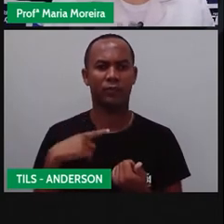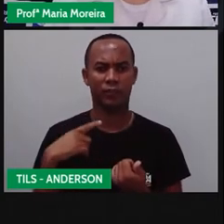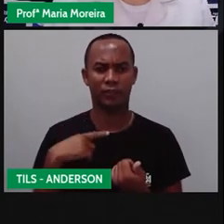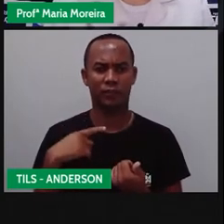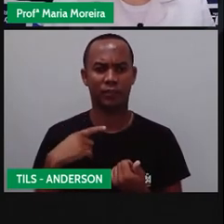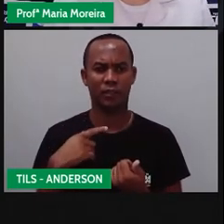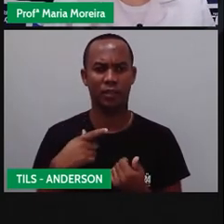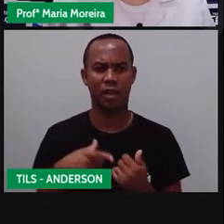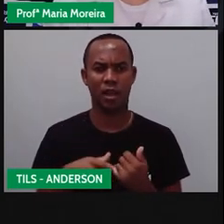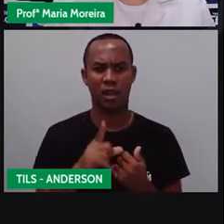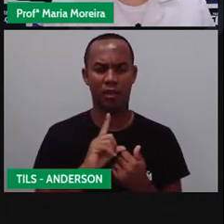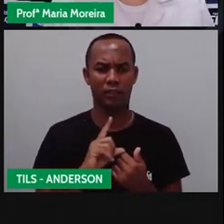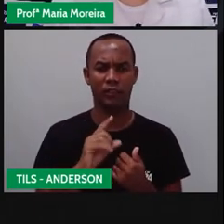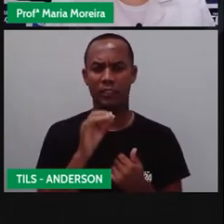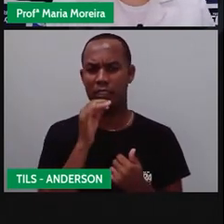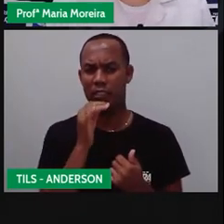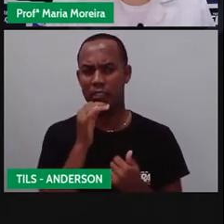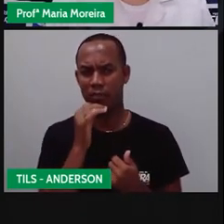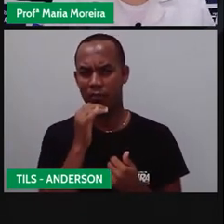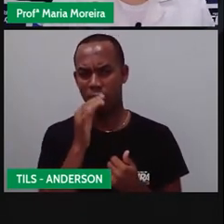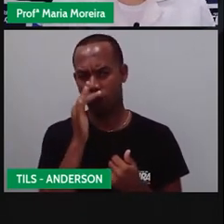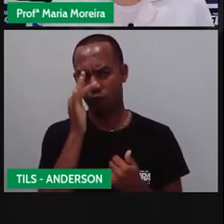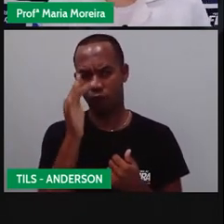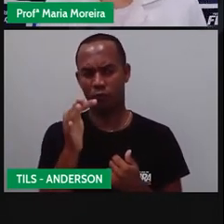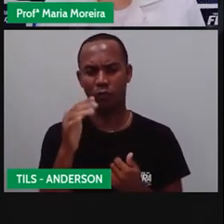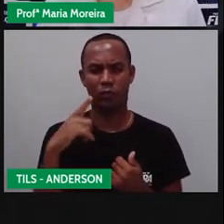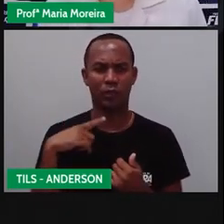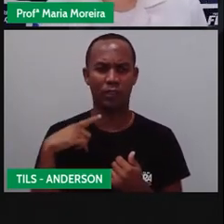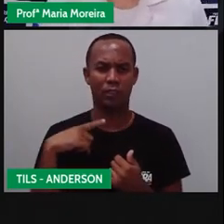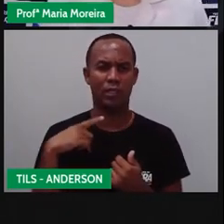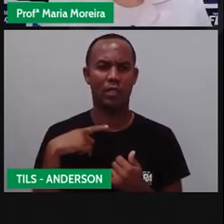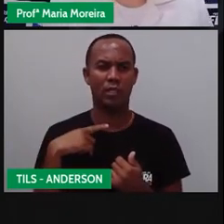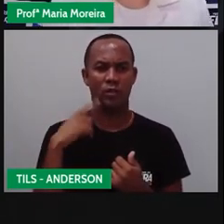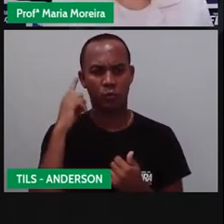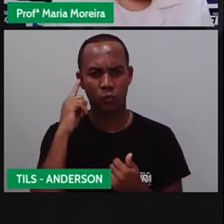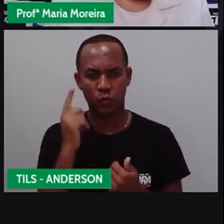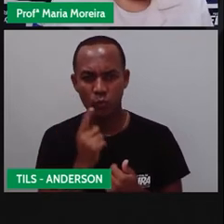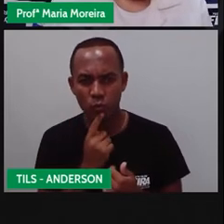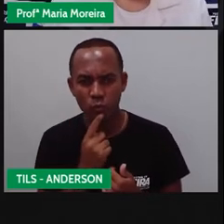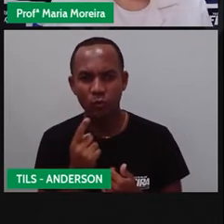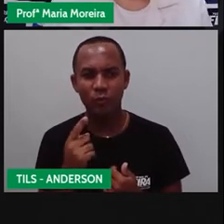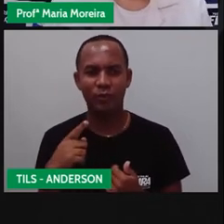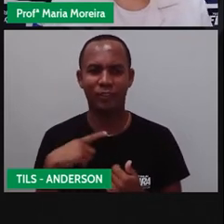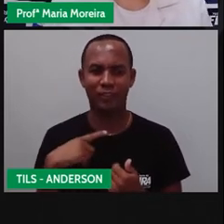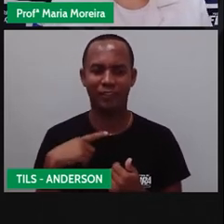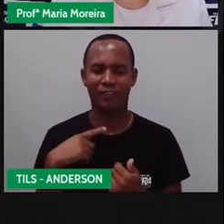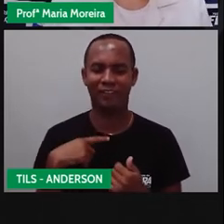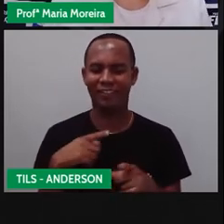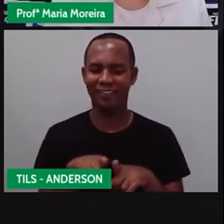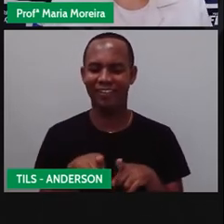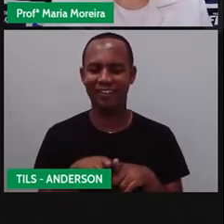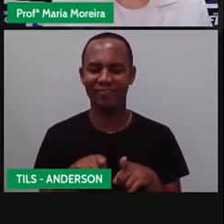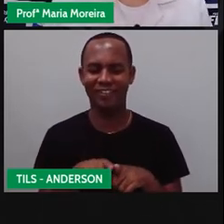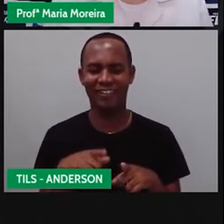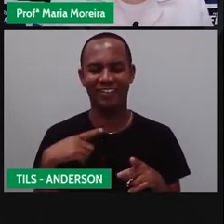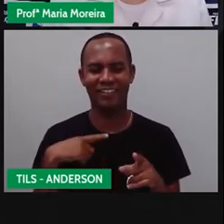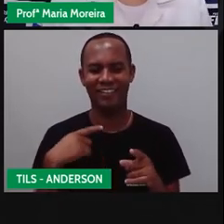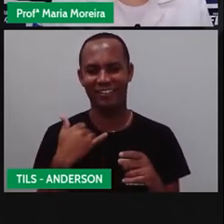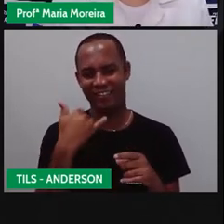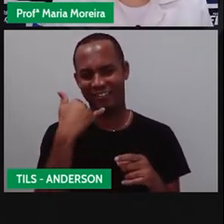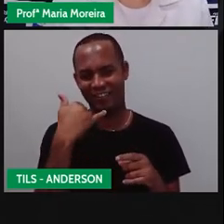E se a Maria vir a ter um aluno surdo, ela já tem alguma coisa, né? Fora o telefone de Anderson, que tá no meu celular pra pedir socorro,